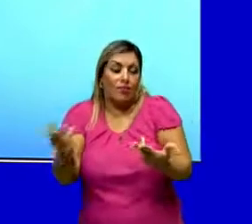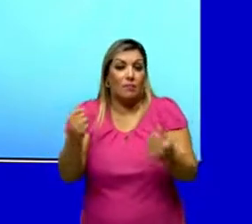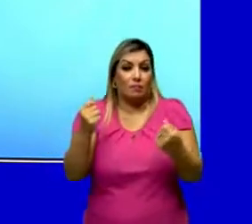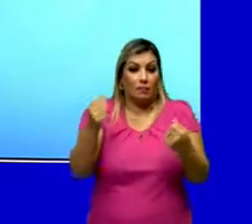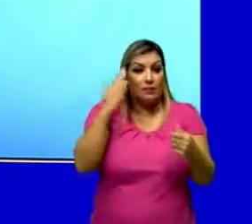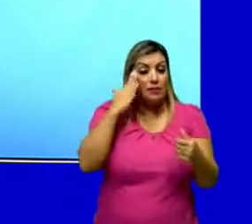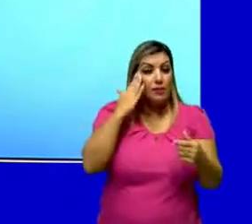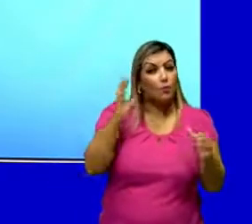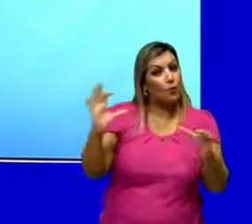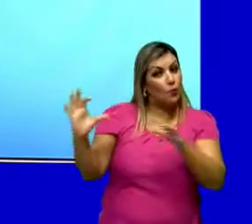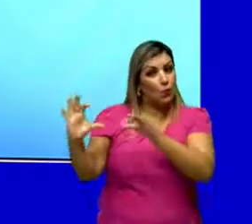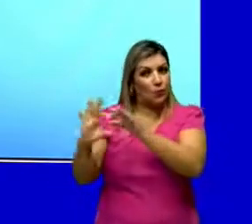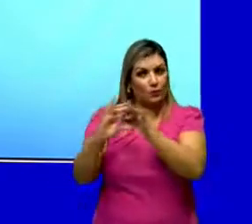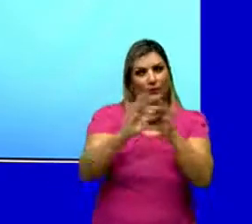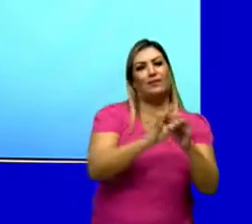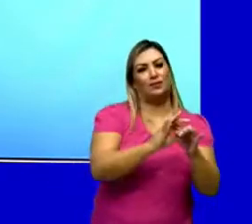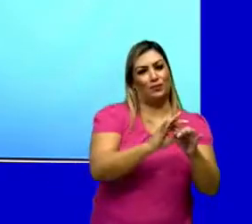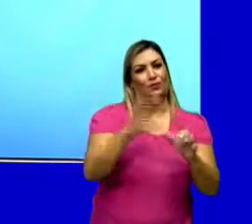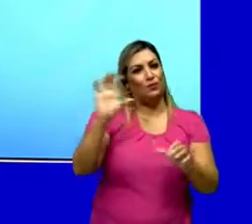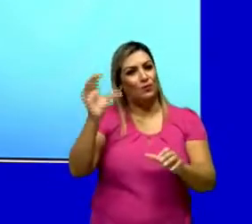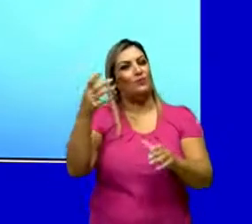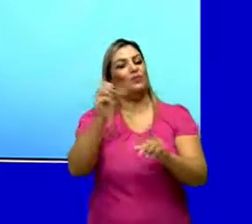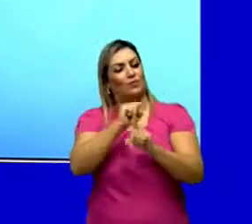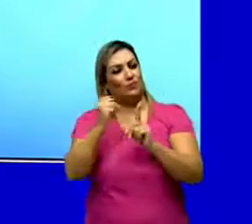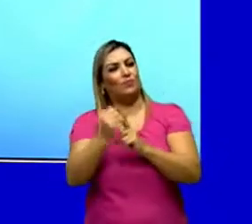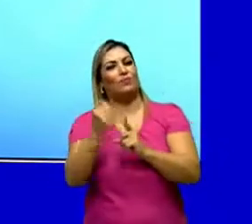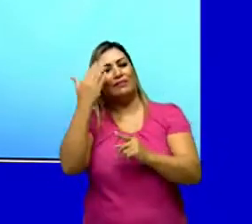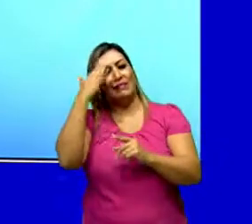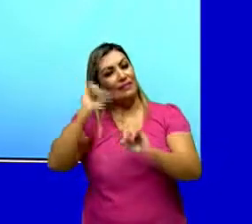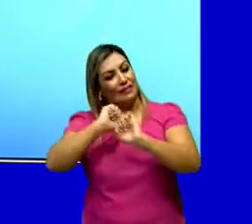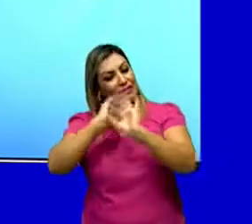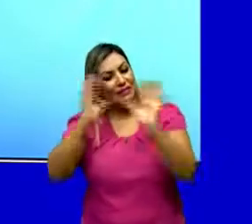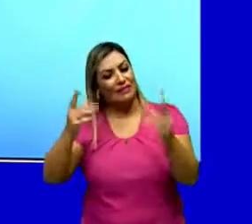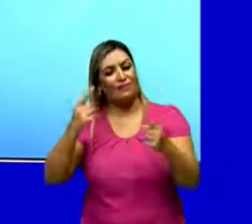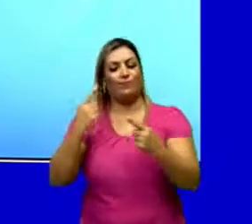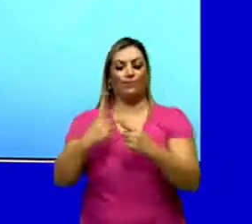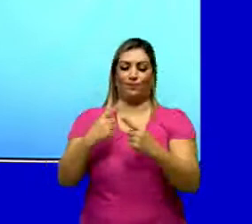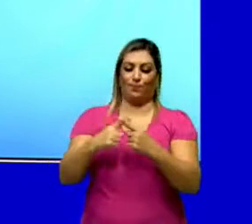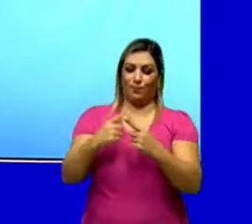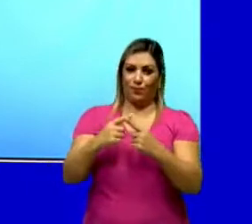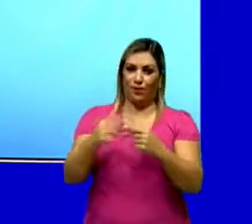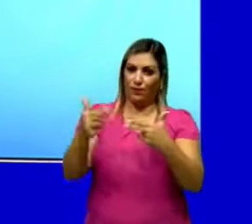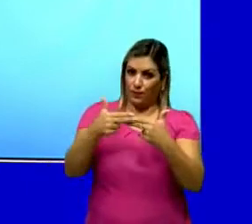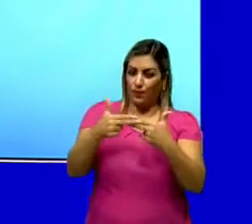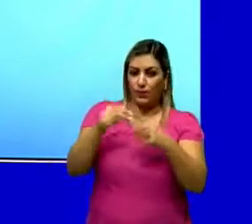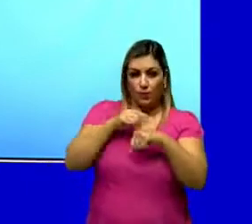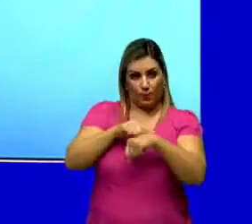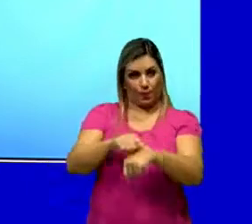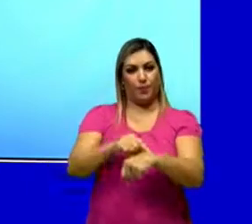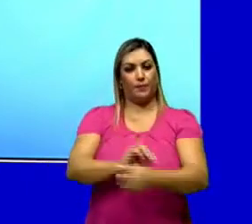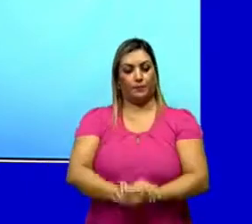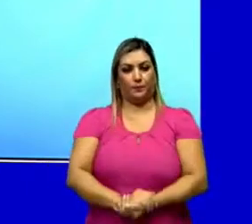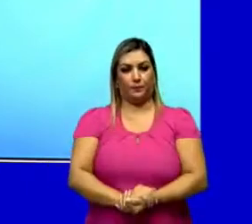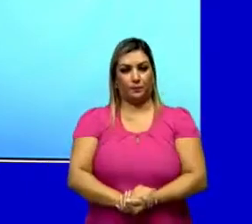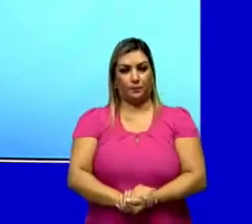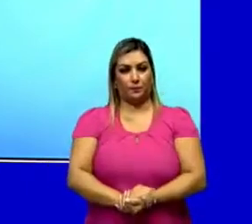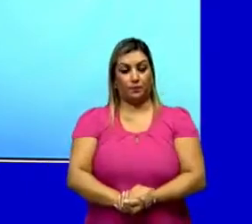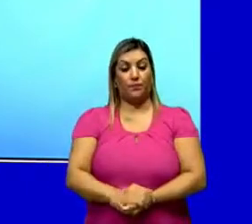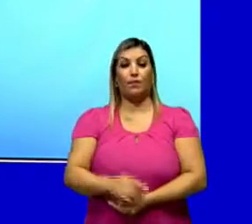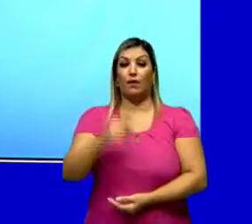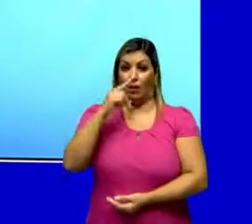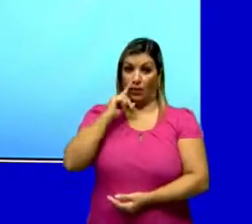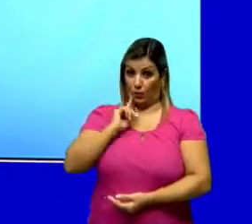mapear, contextualizar esse fato social pra poder entender por que que ele se aplica naquele momento. E pro